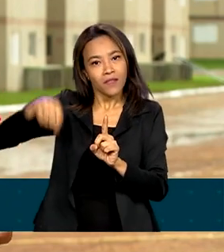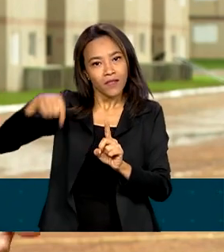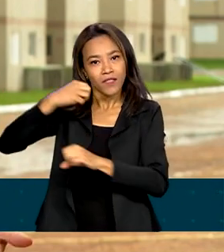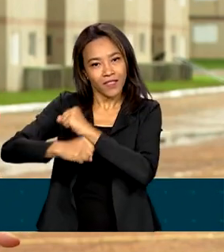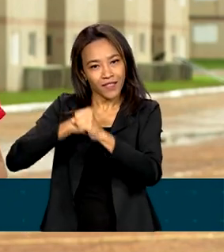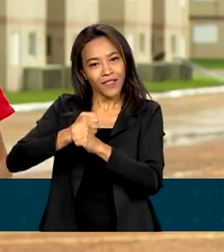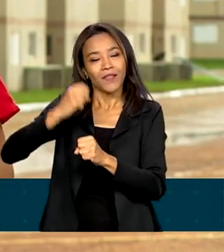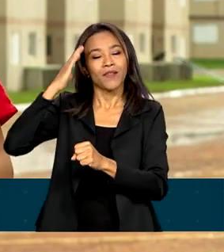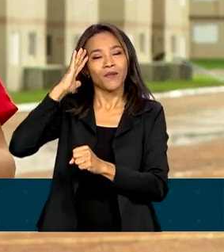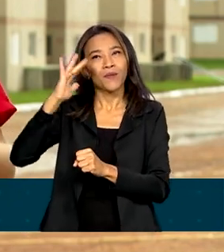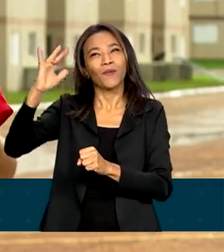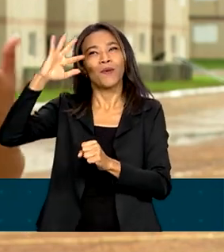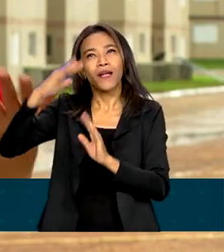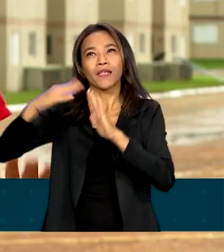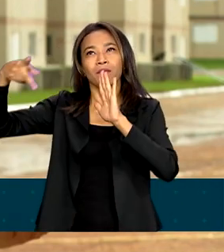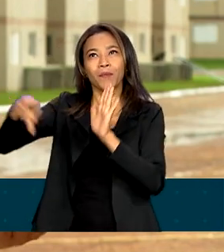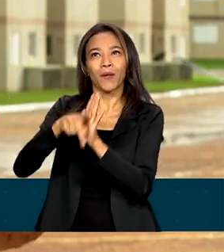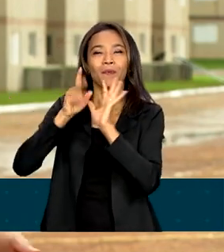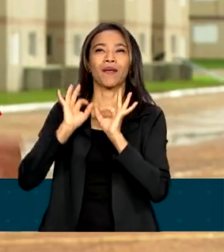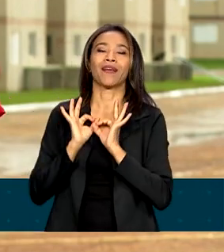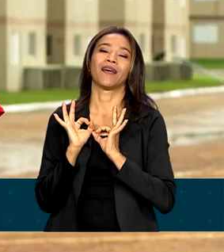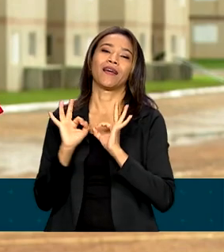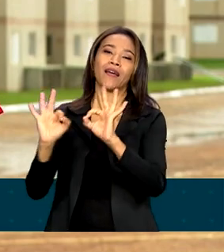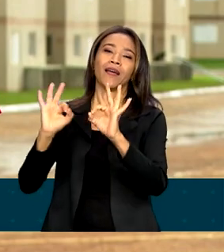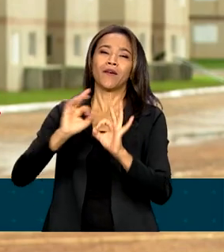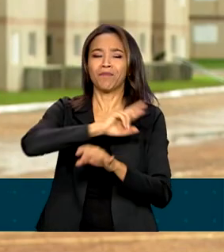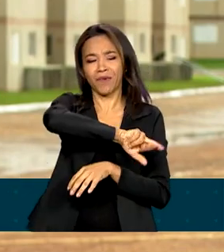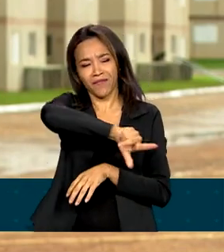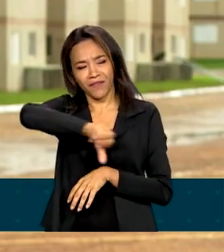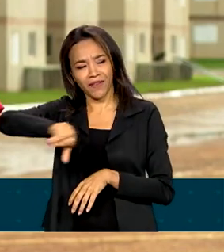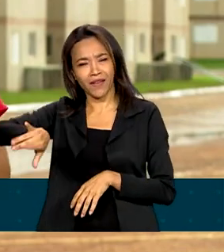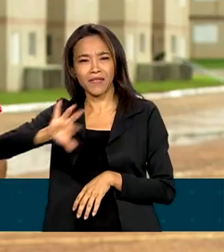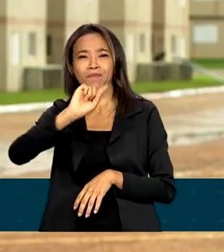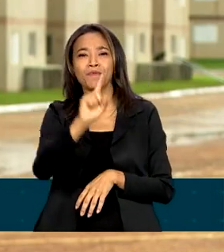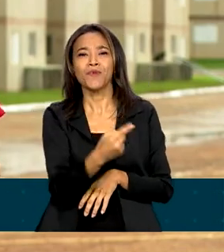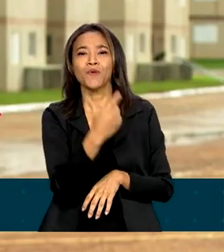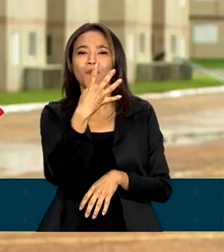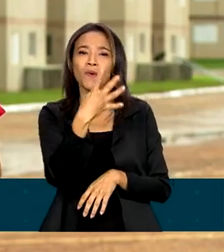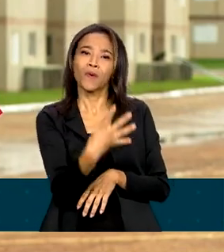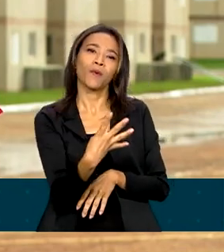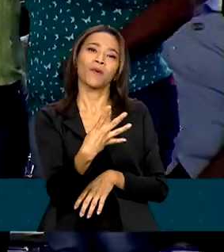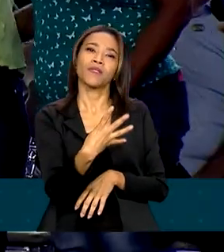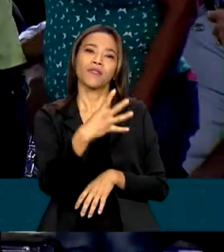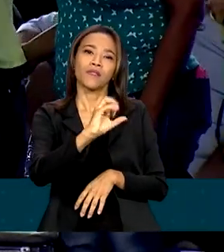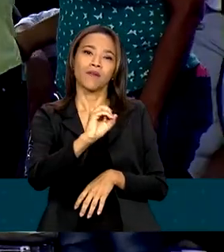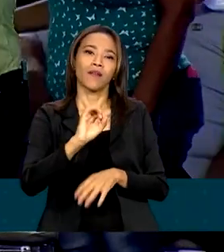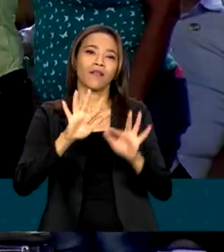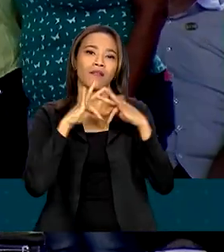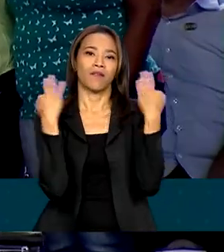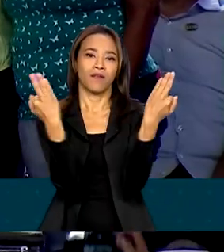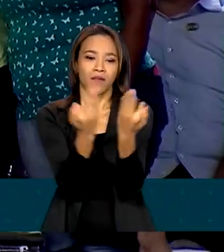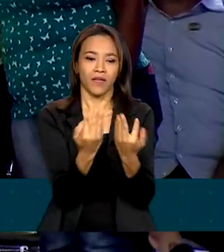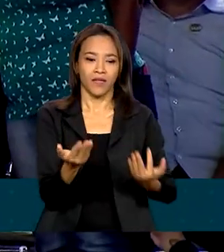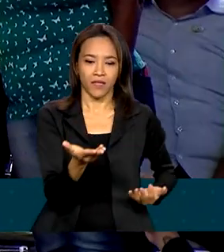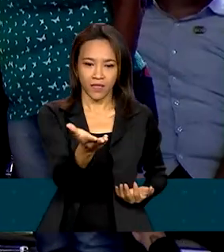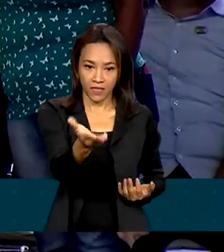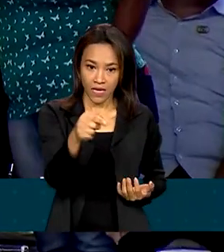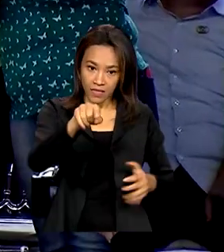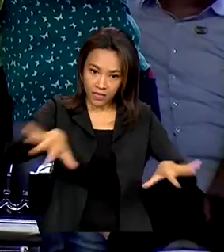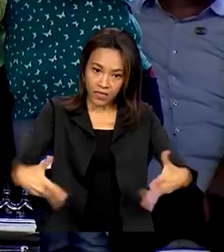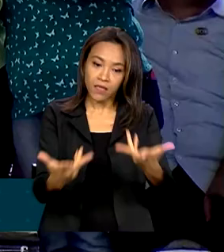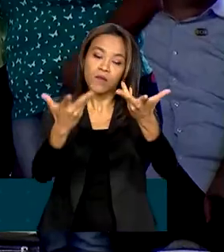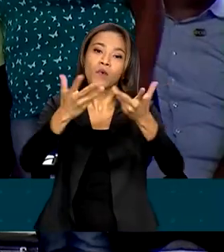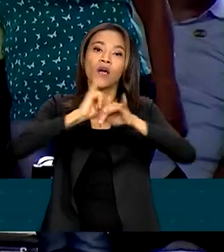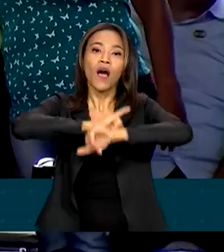sonho da casa própria se torna realidade para 1.440 famílias. Na cerimônia, foi anunciada a